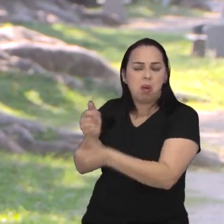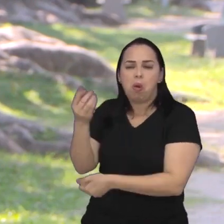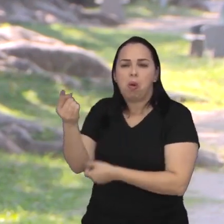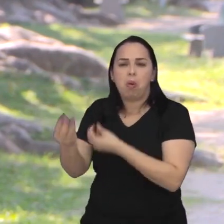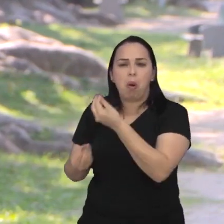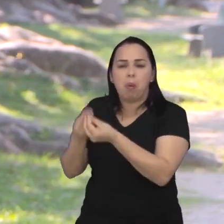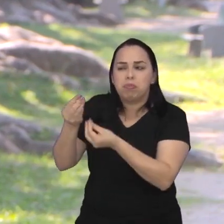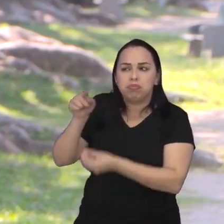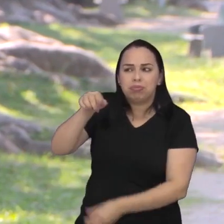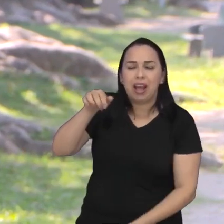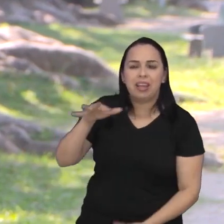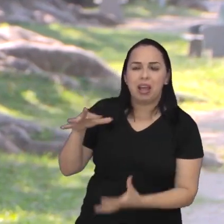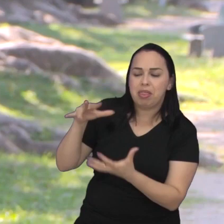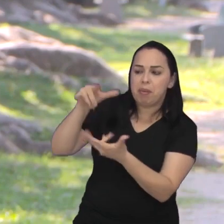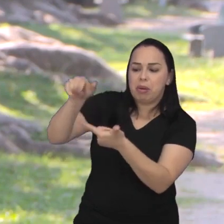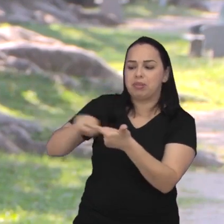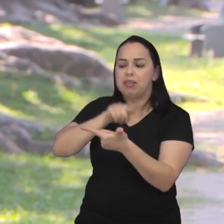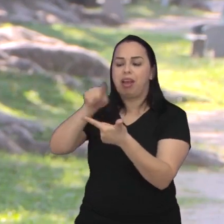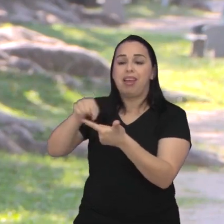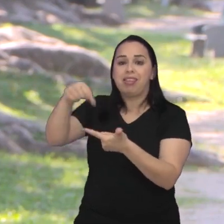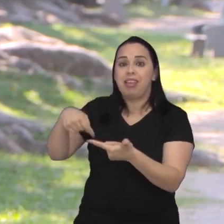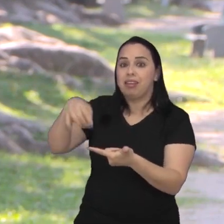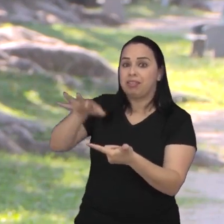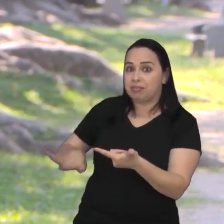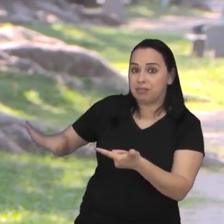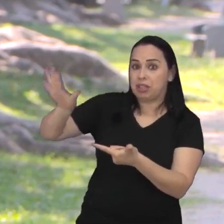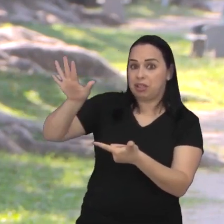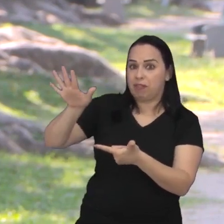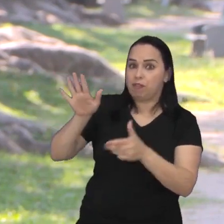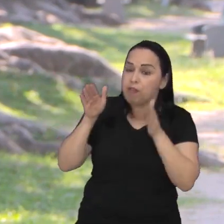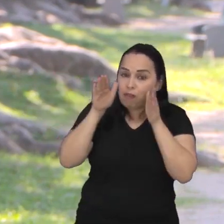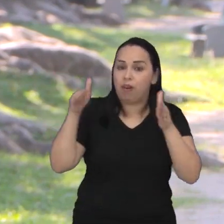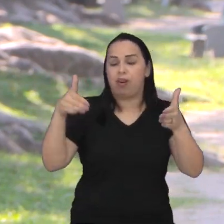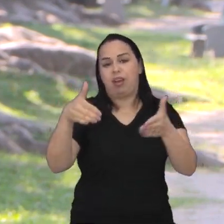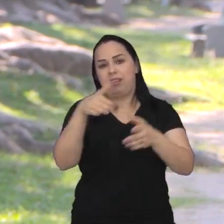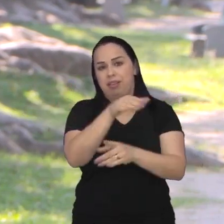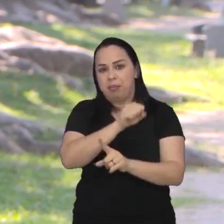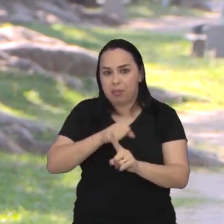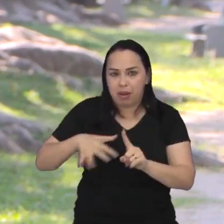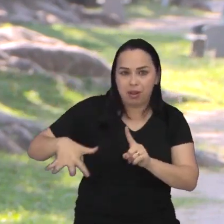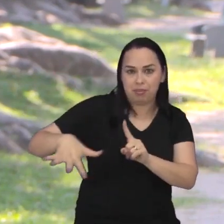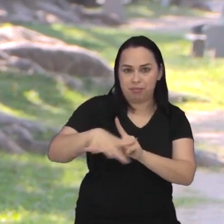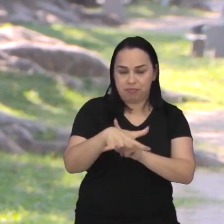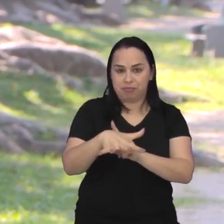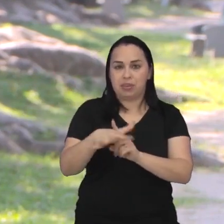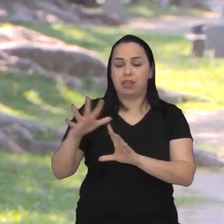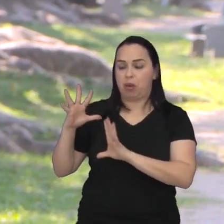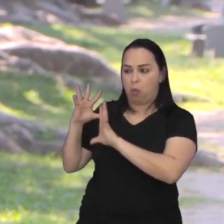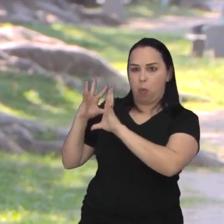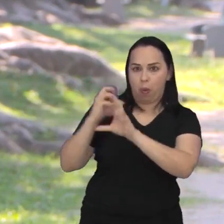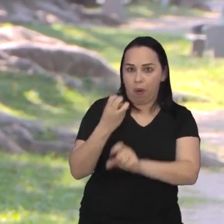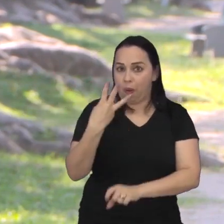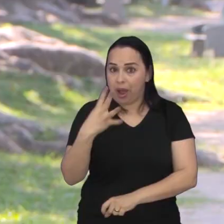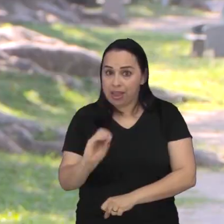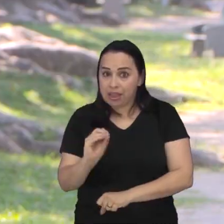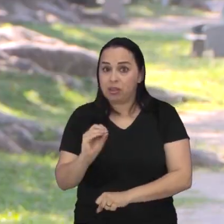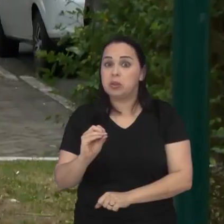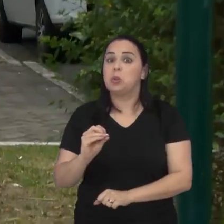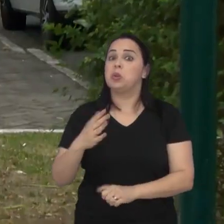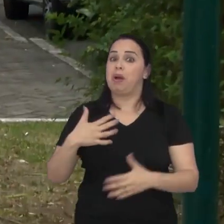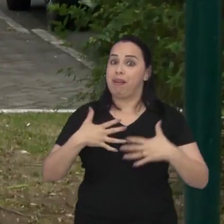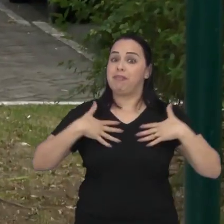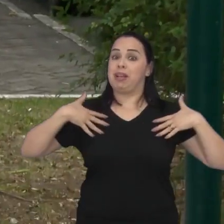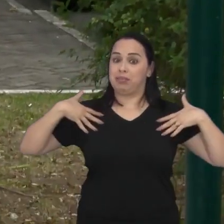a dinâmica mundial e nacional da política, nesse caso, a política ambiental. Então, esses 40 anos, temos muito a comemorar.